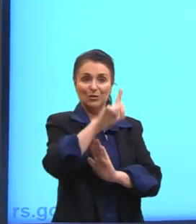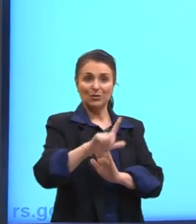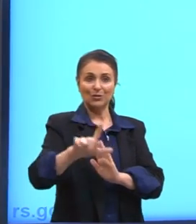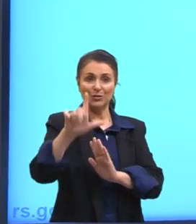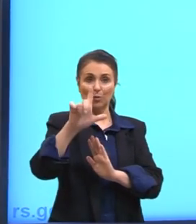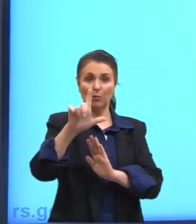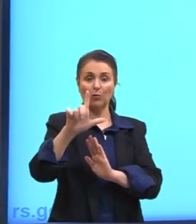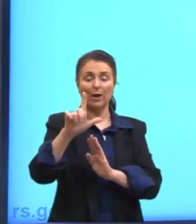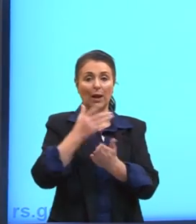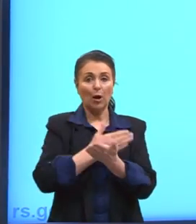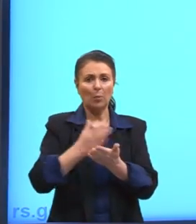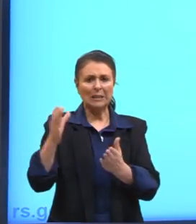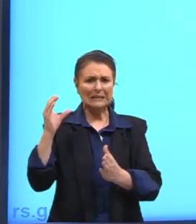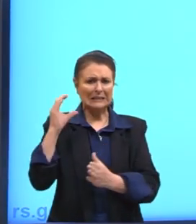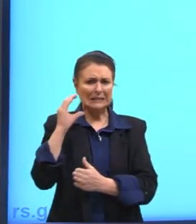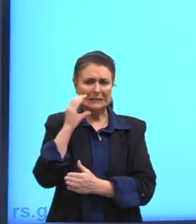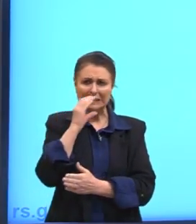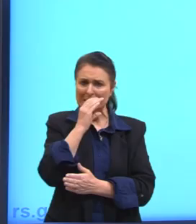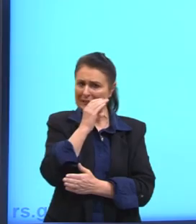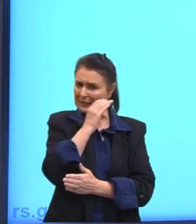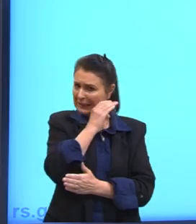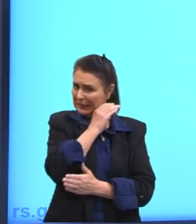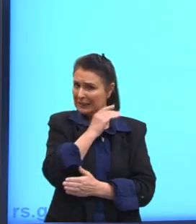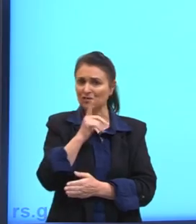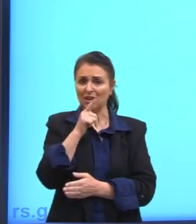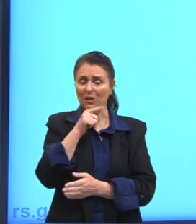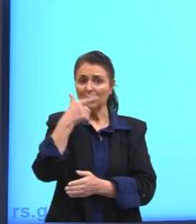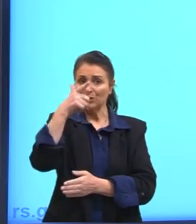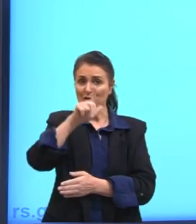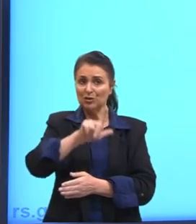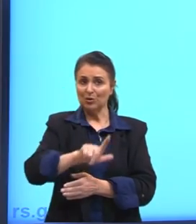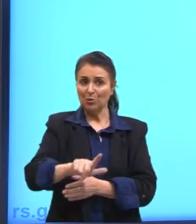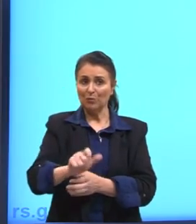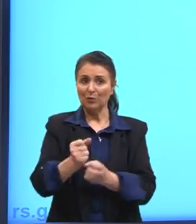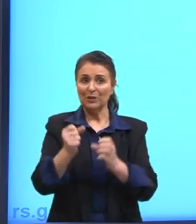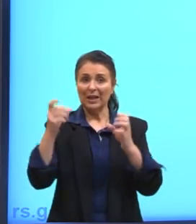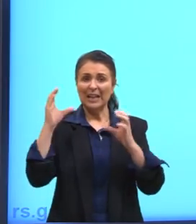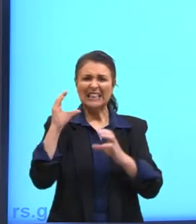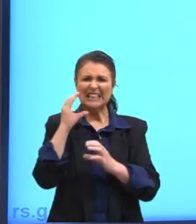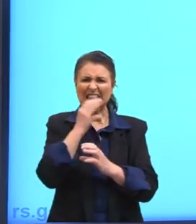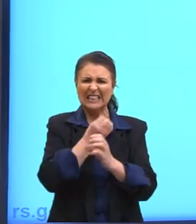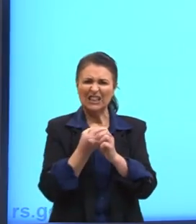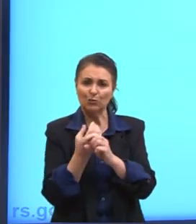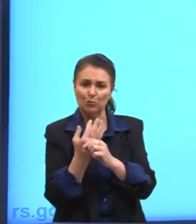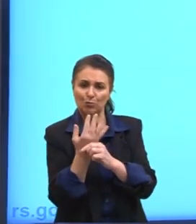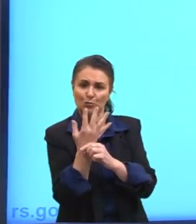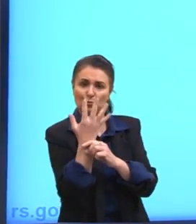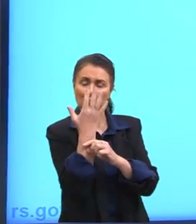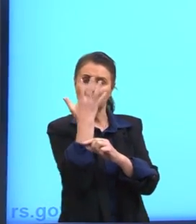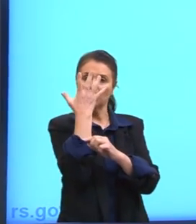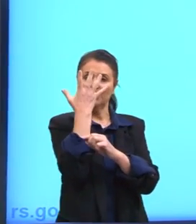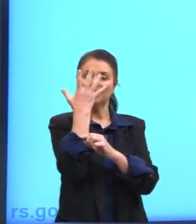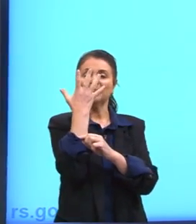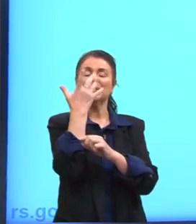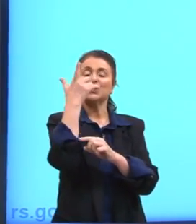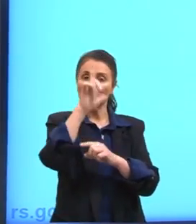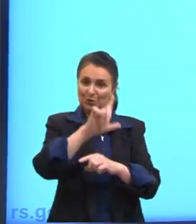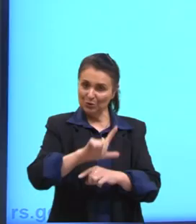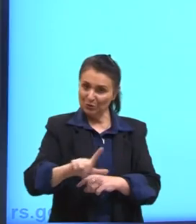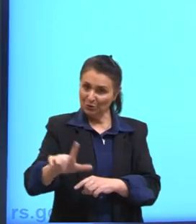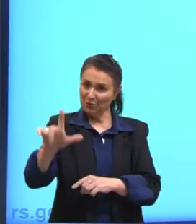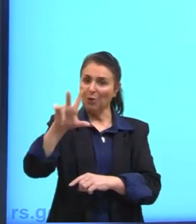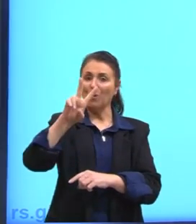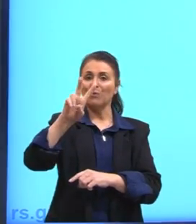superaquecida. E quando ela é superaquecida, o acontece com ela? Ela evapora, né? E se transforma em vapor de novo.